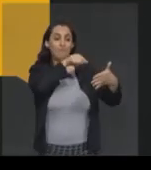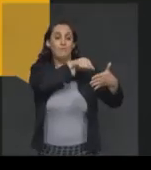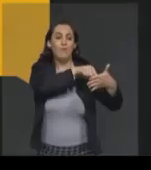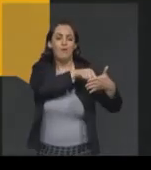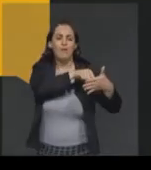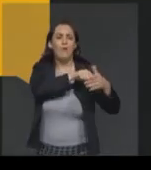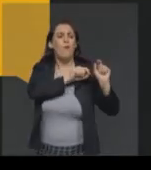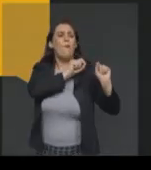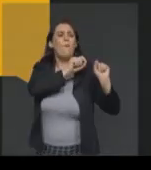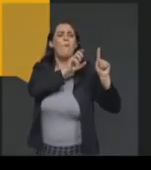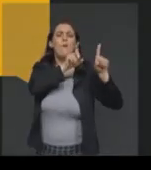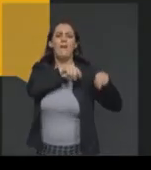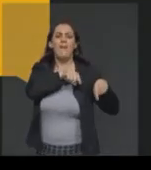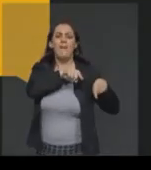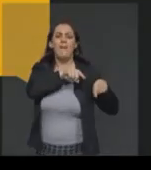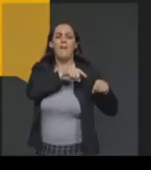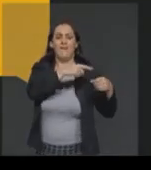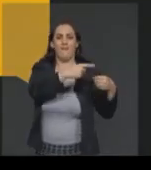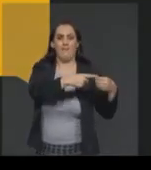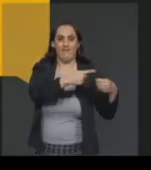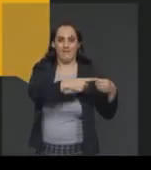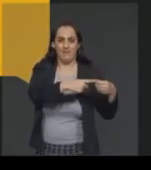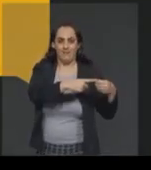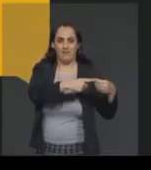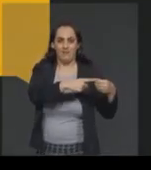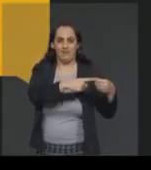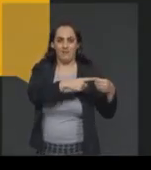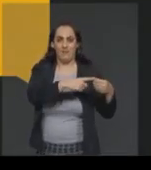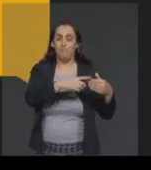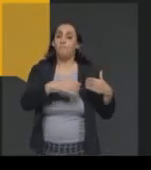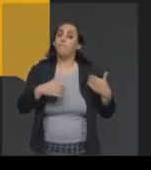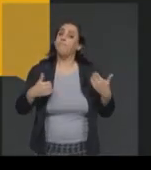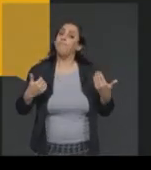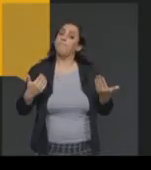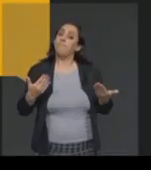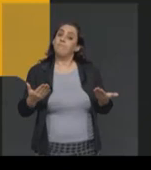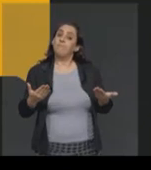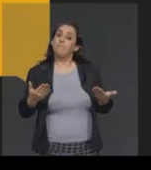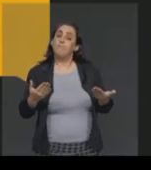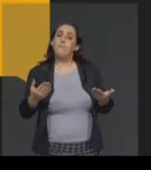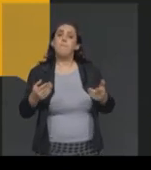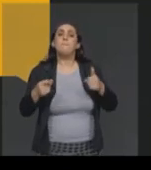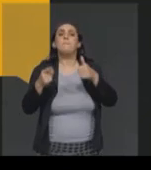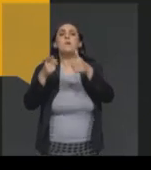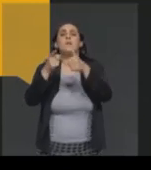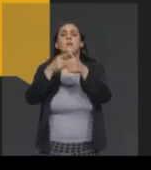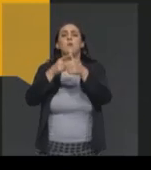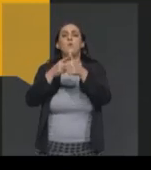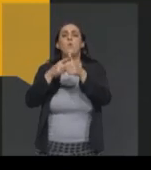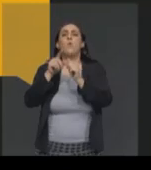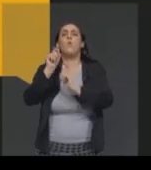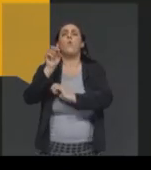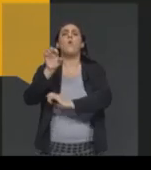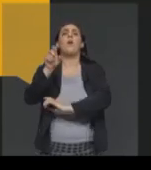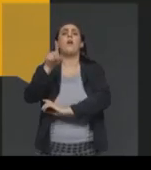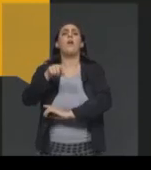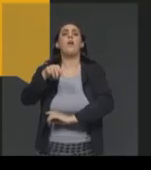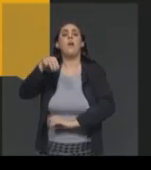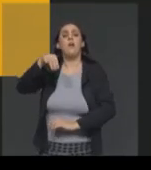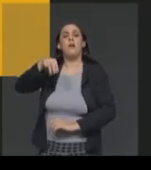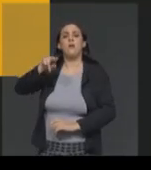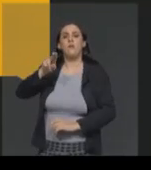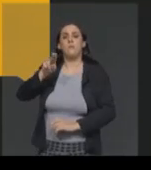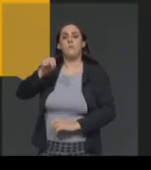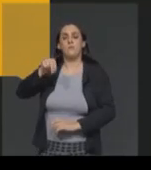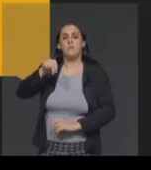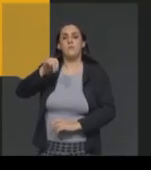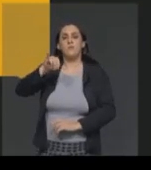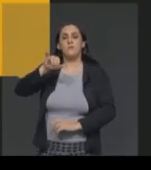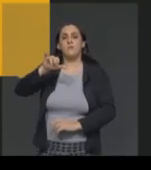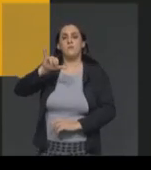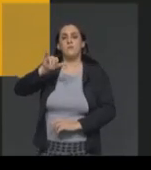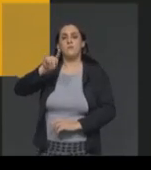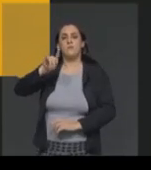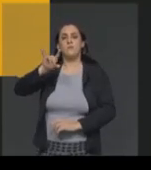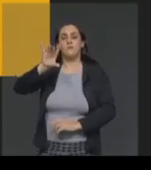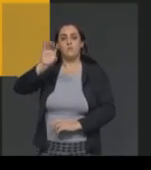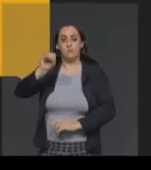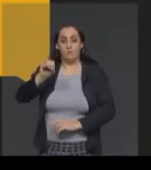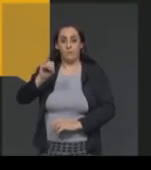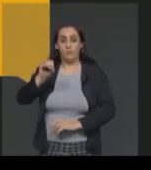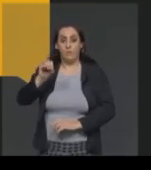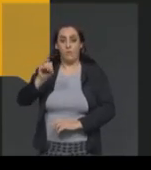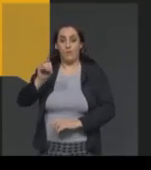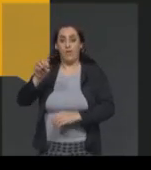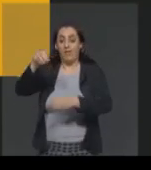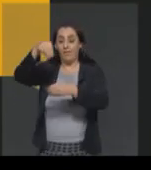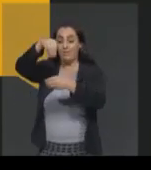começarmos, a gente vai ver o que é o município. O município, ele é o espaço territorial político dentro de um